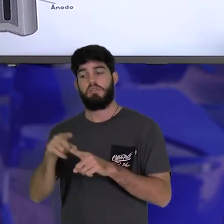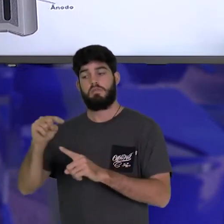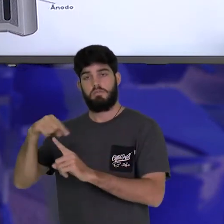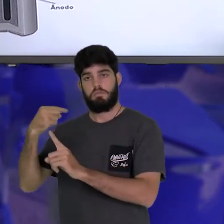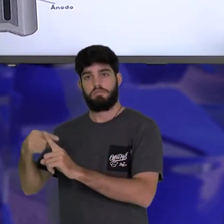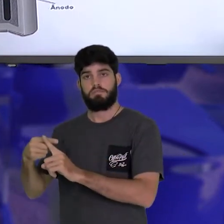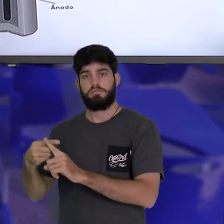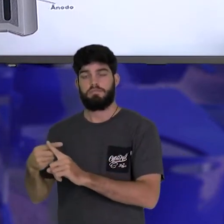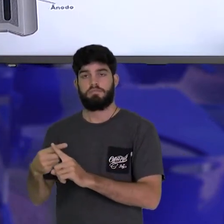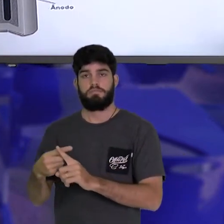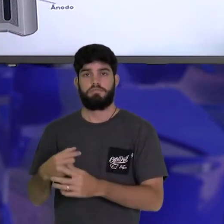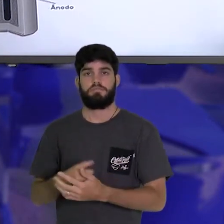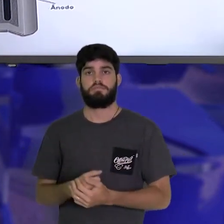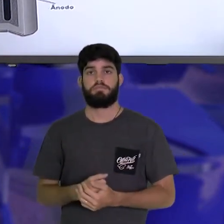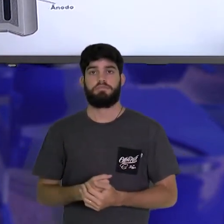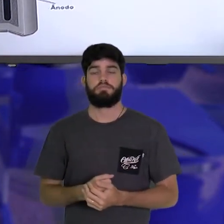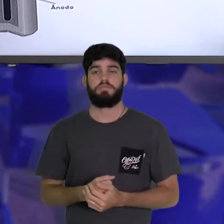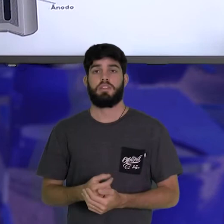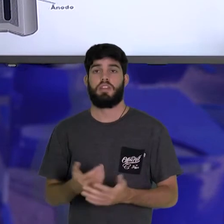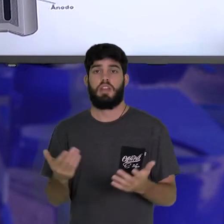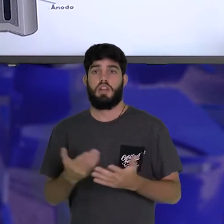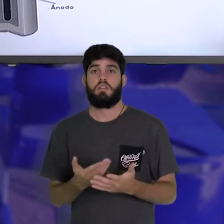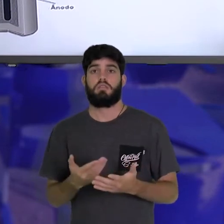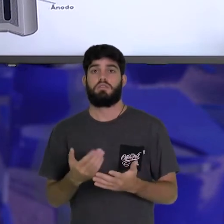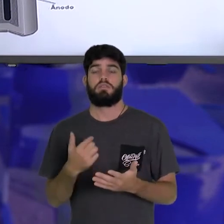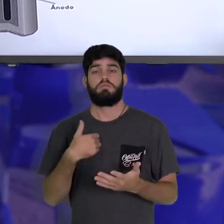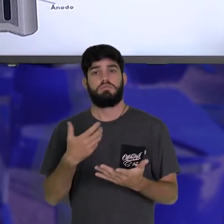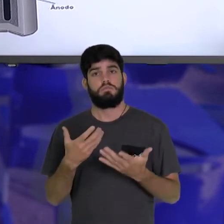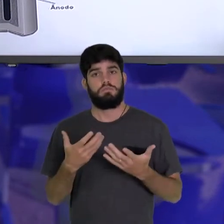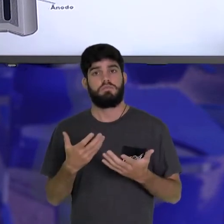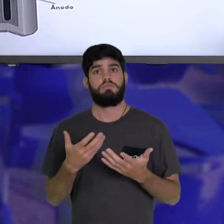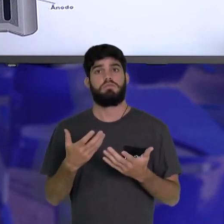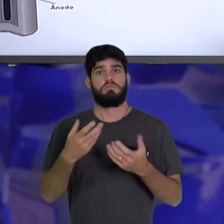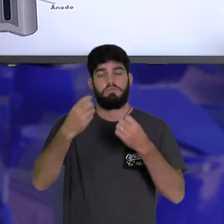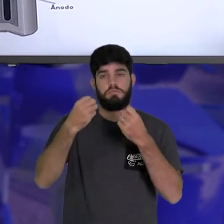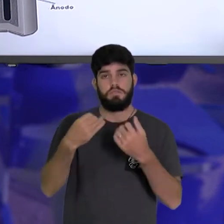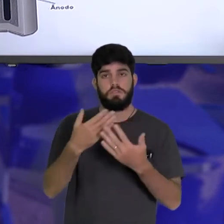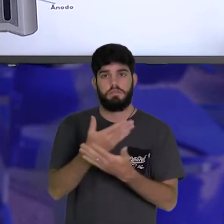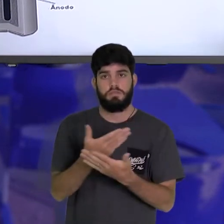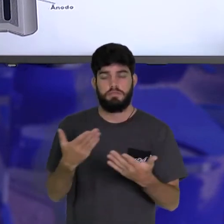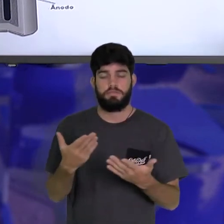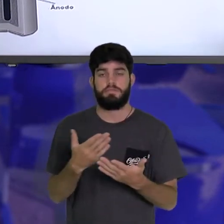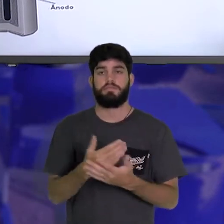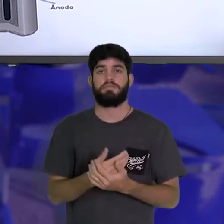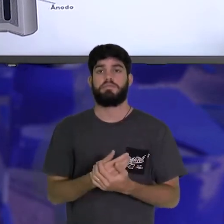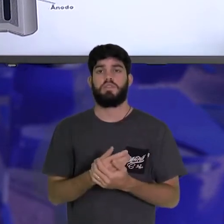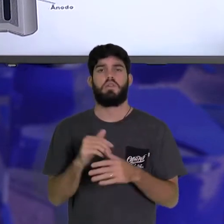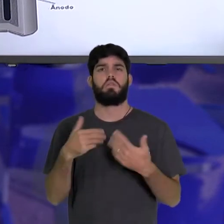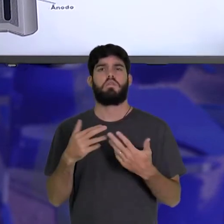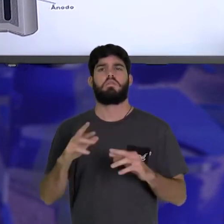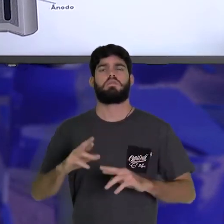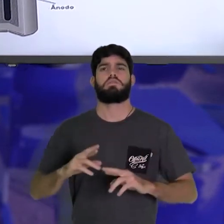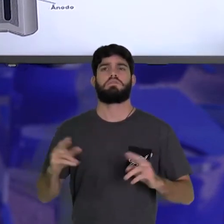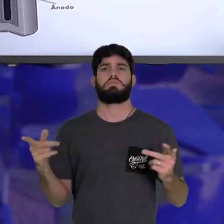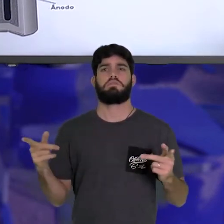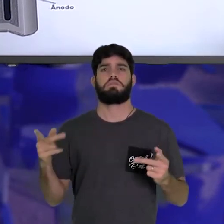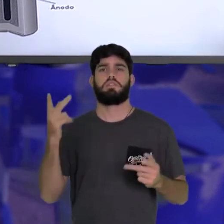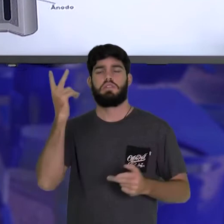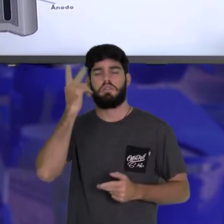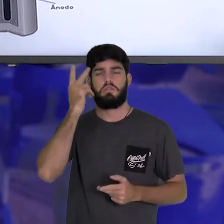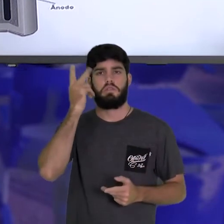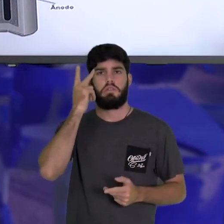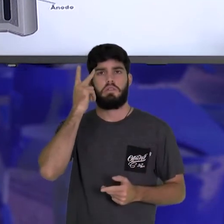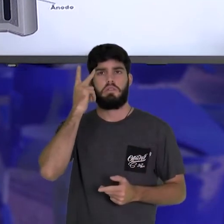anatomia de uma pilha. É fato agora que eu queria comentar uma coisa com vocês. Qual a diferença dessa pilha comum